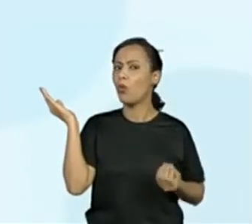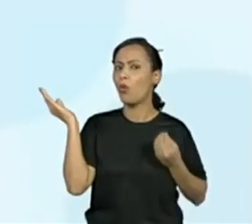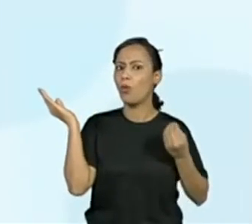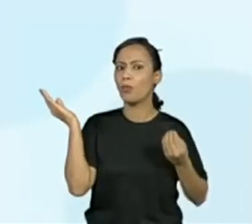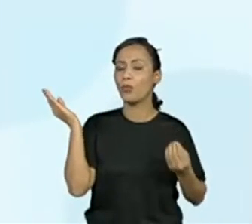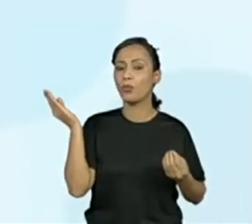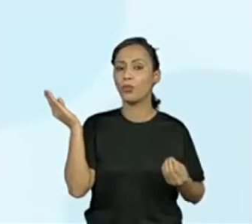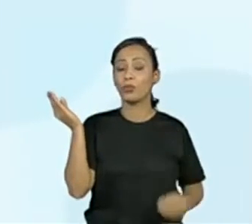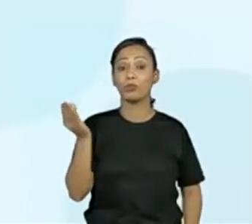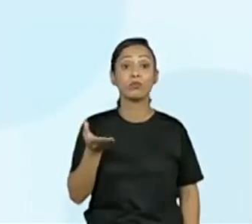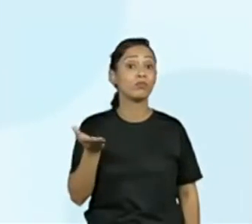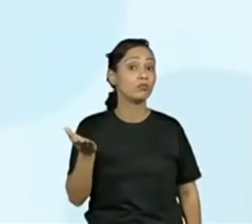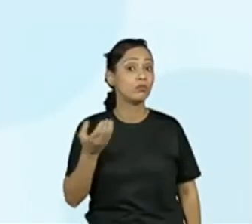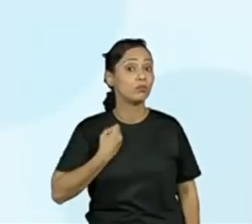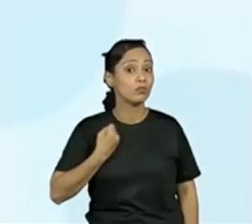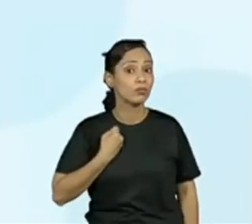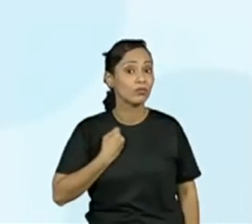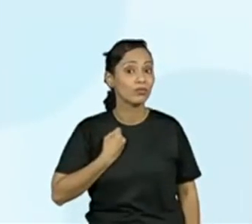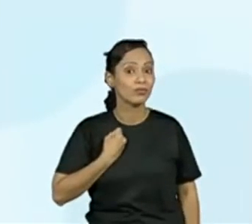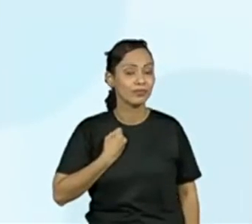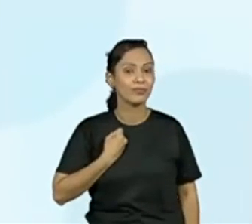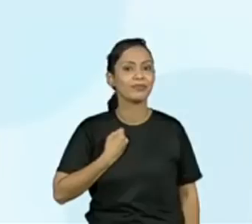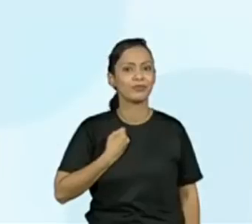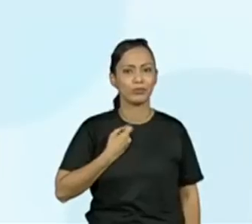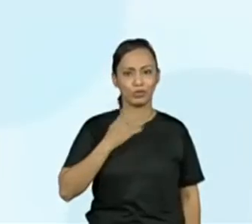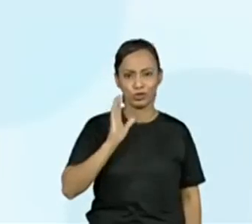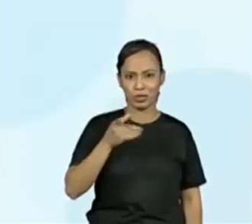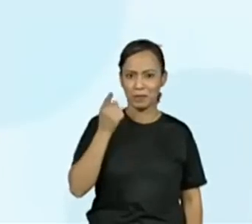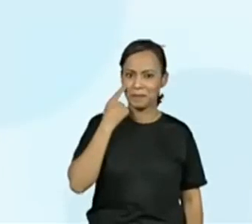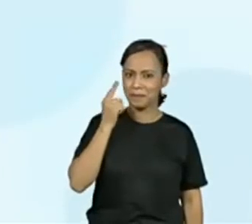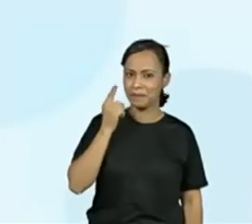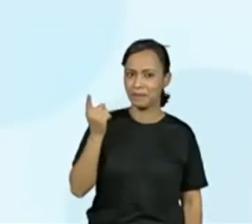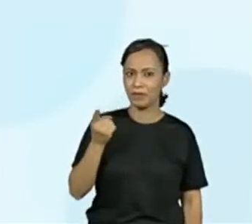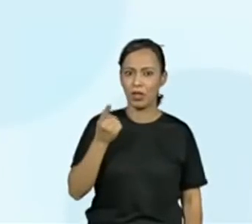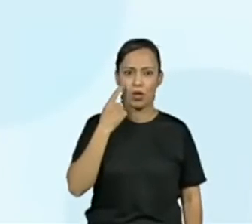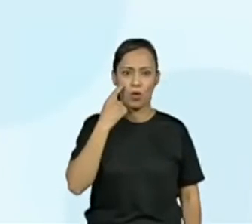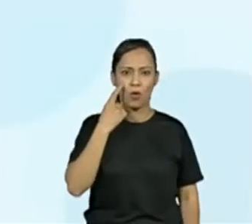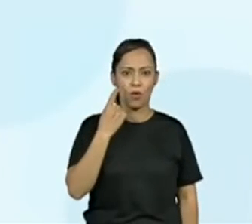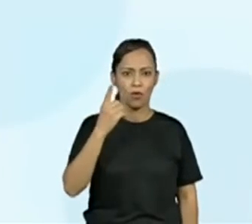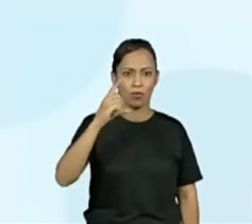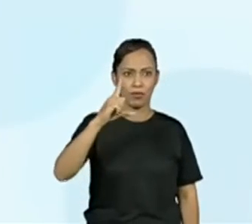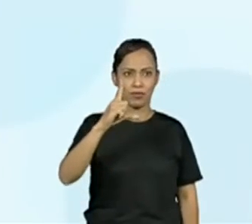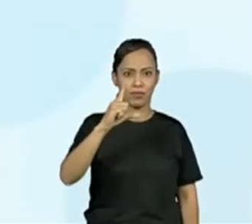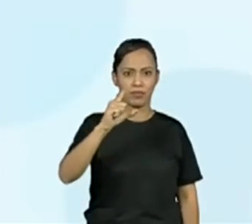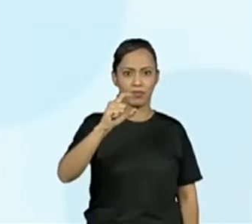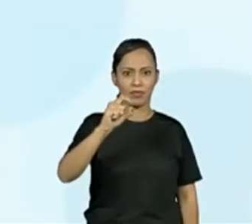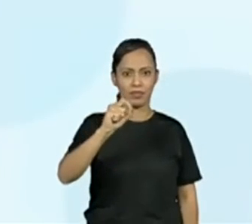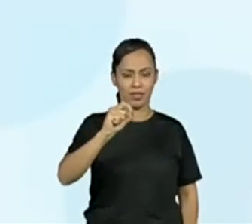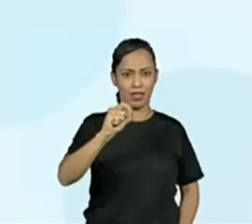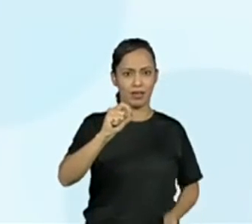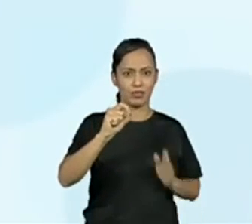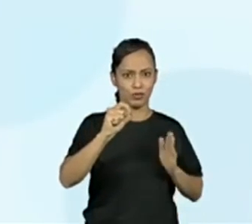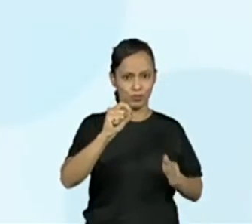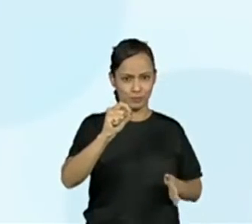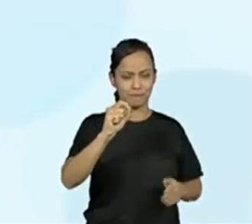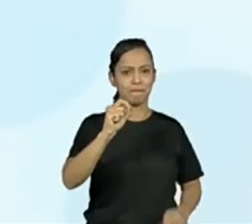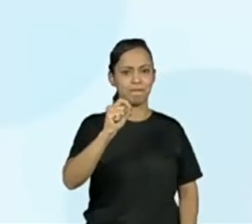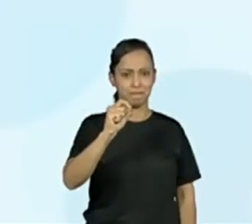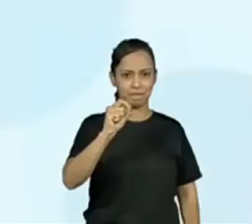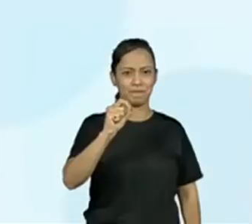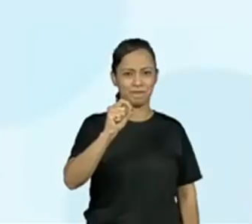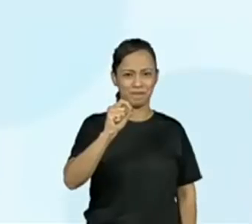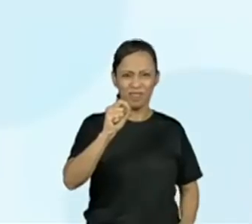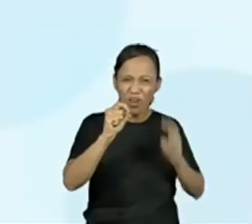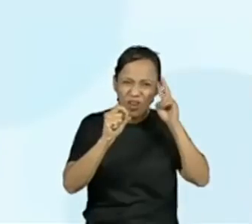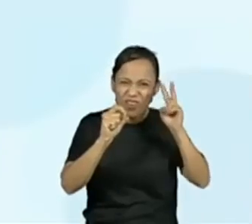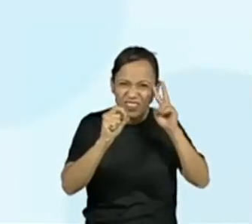temos o primeiro número, teremos um outro número. Haverá uma sequência, atenção. Ontem, então, nós finalizamos o número 10,